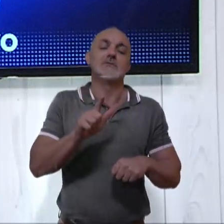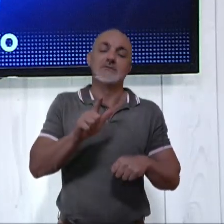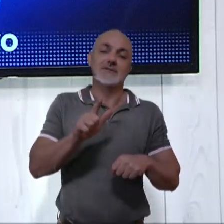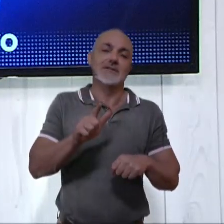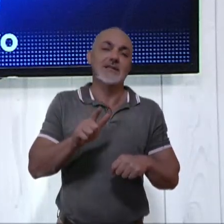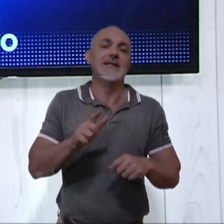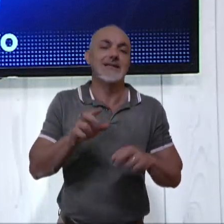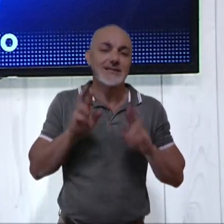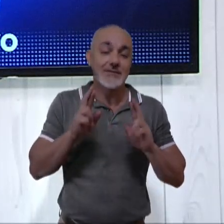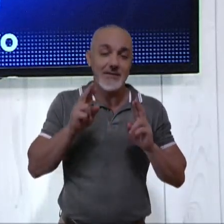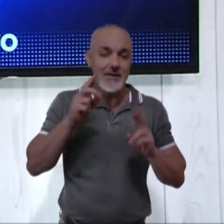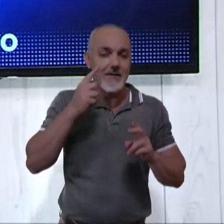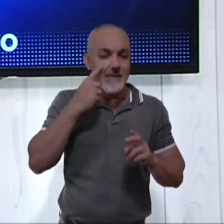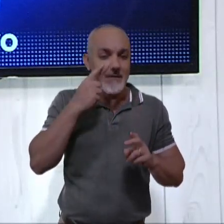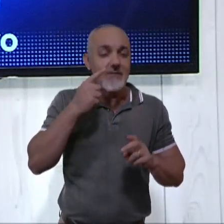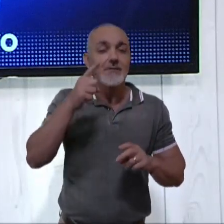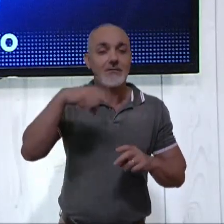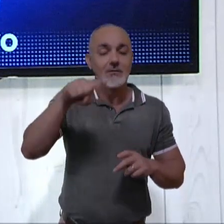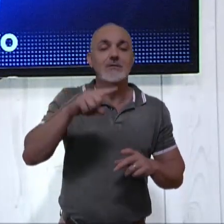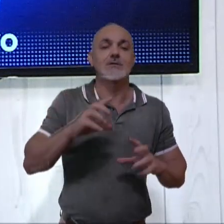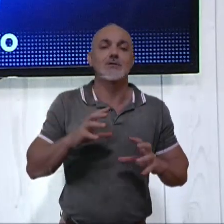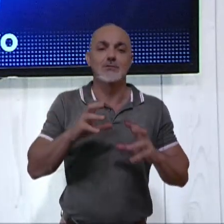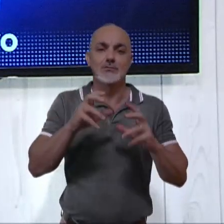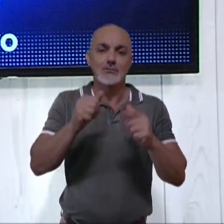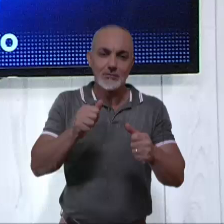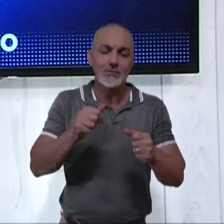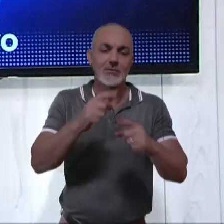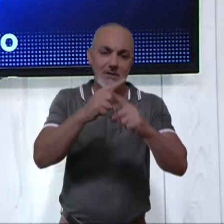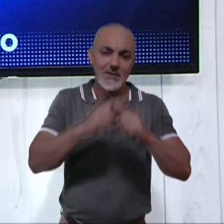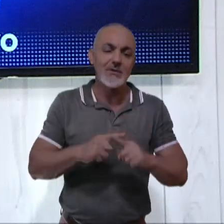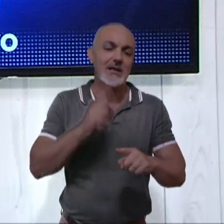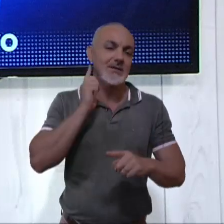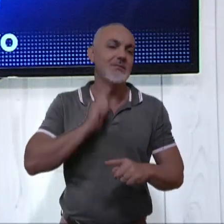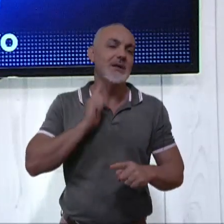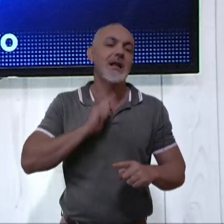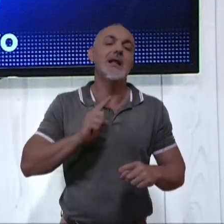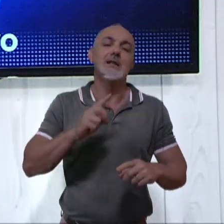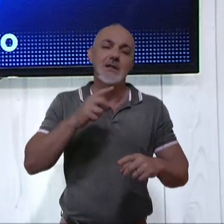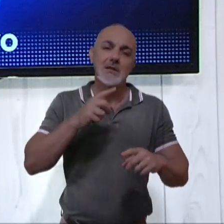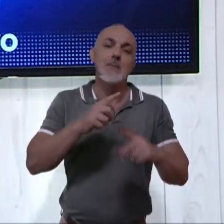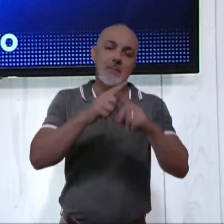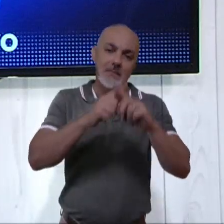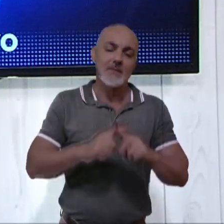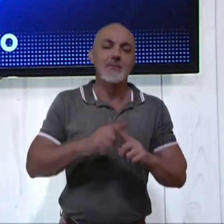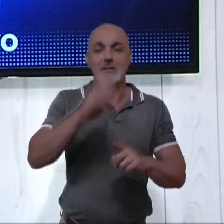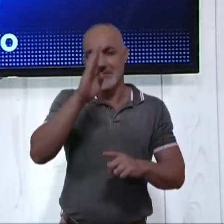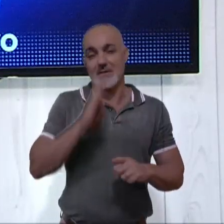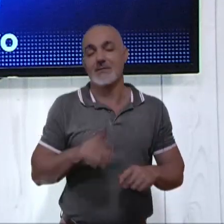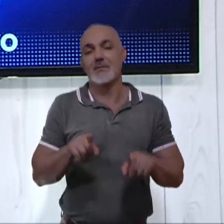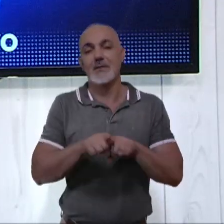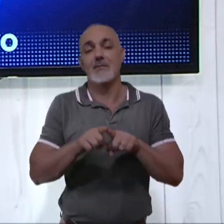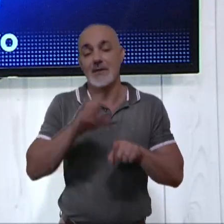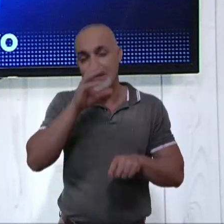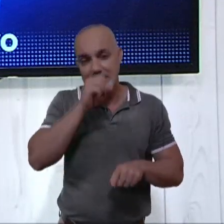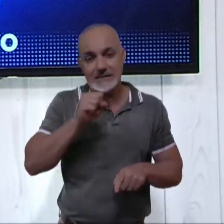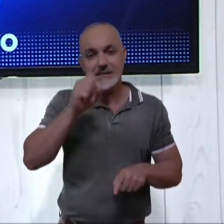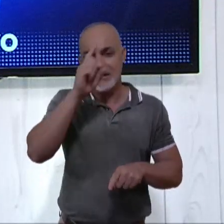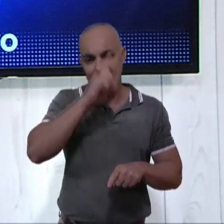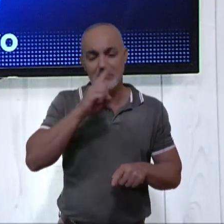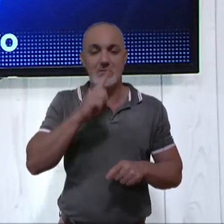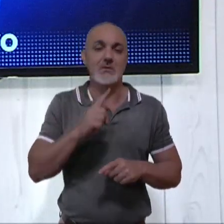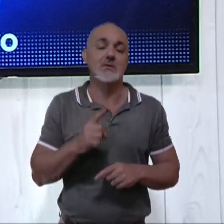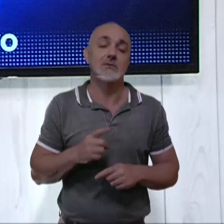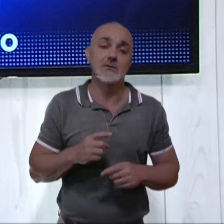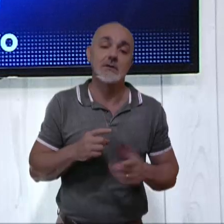a gente espera ver todos vocês aí no Campeonato Mineiro e no Campeonato Brasileiro. E também nesse fim de semana, o